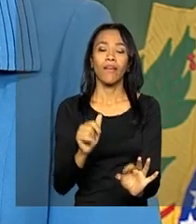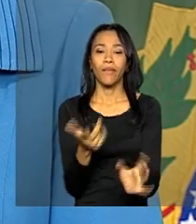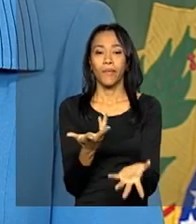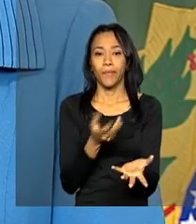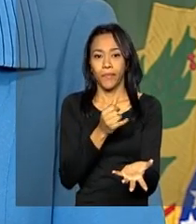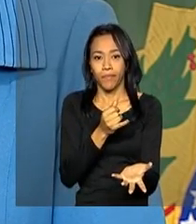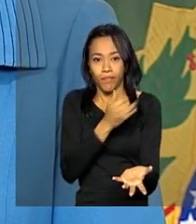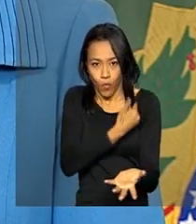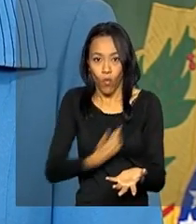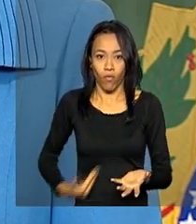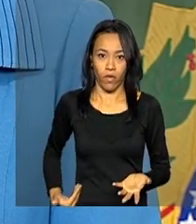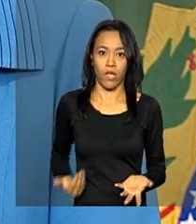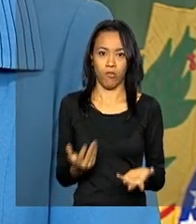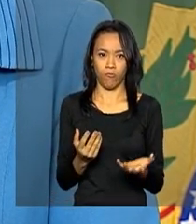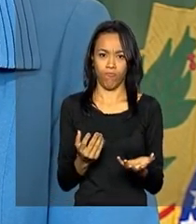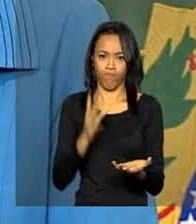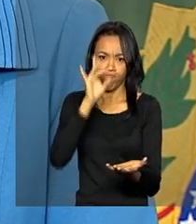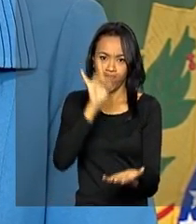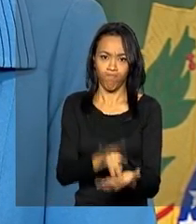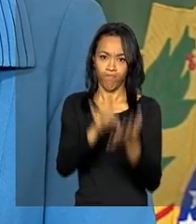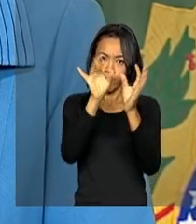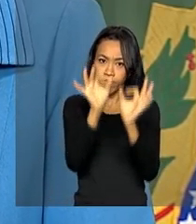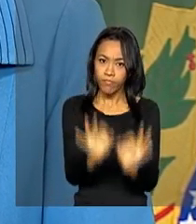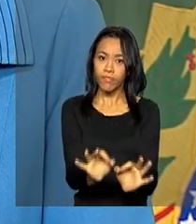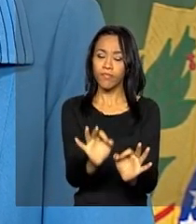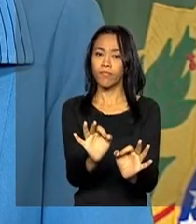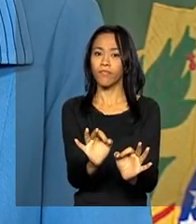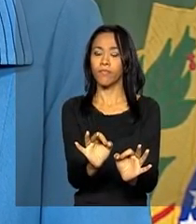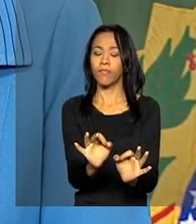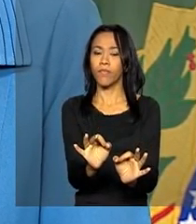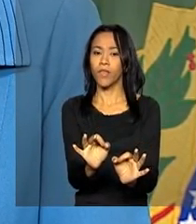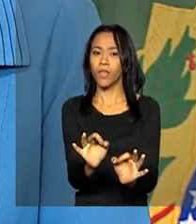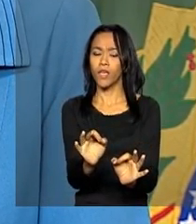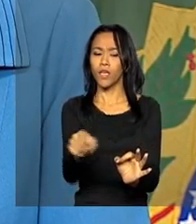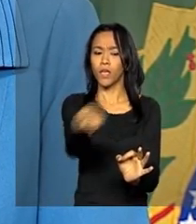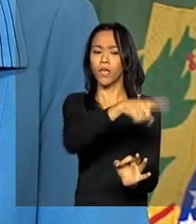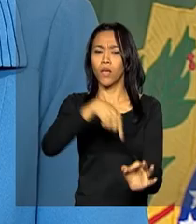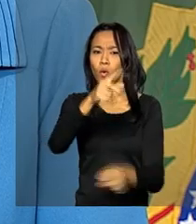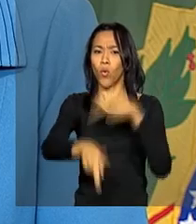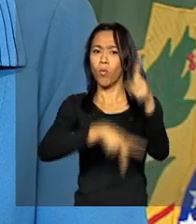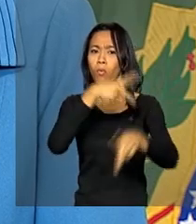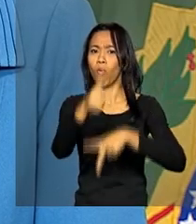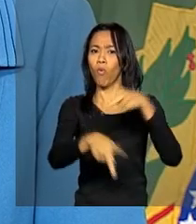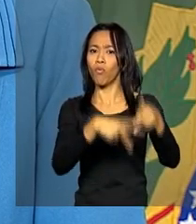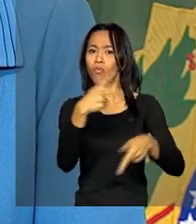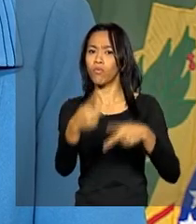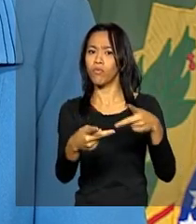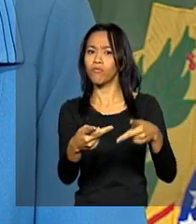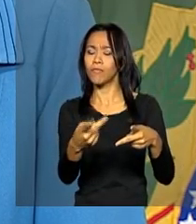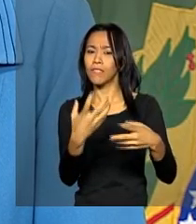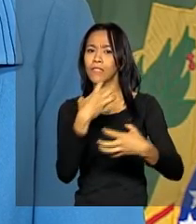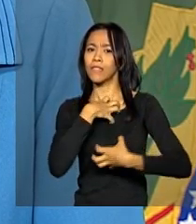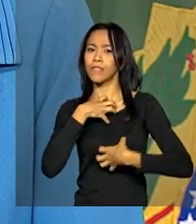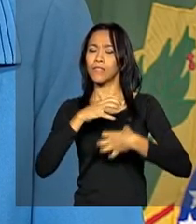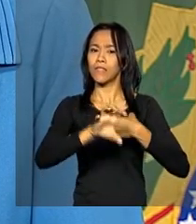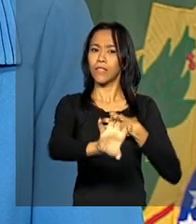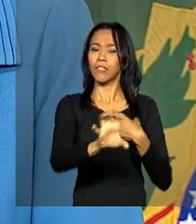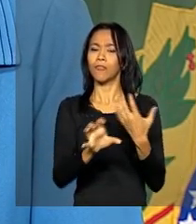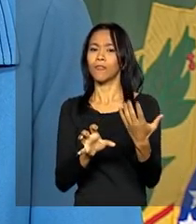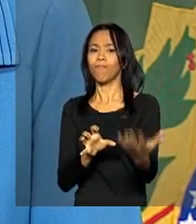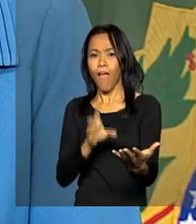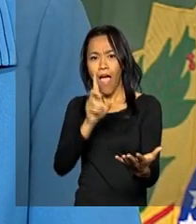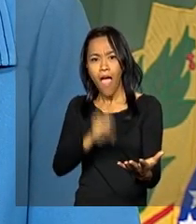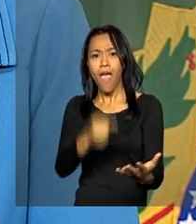em que o povo pode se reconhecer nele como ser